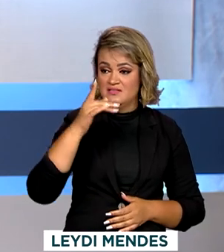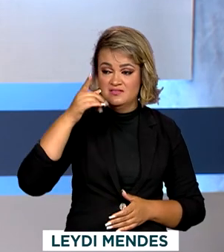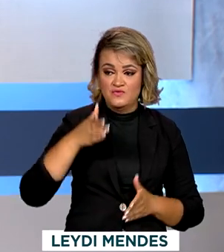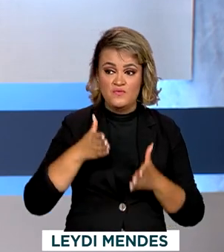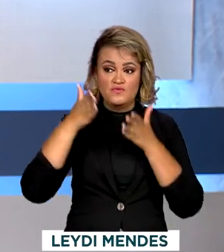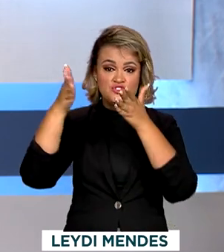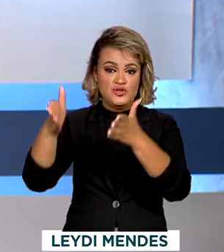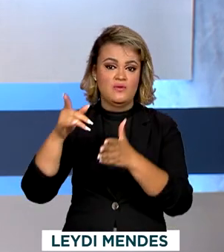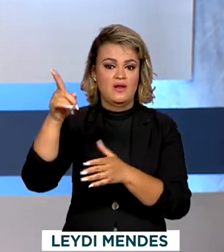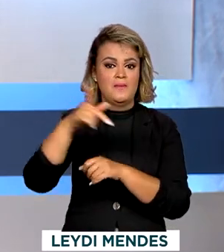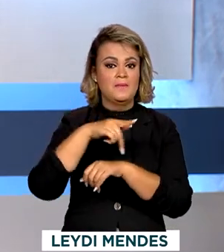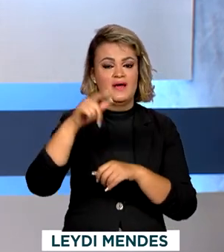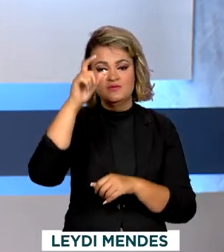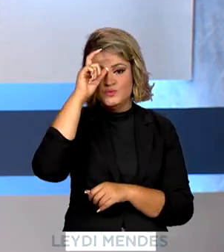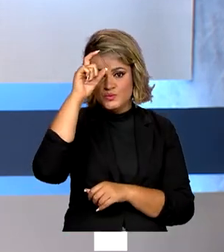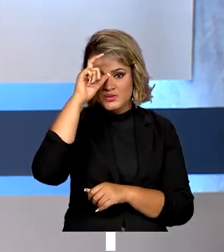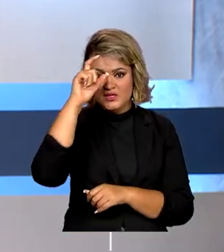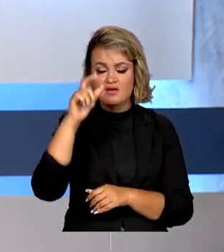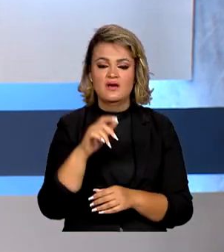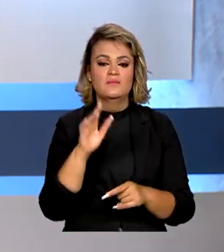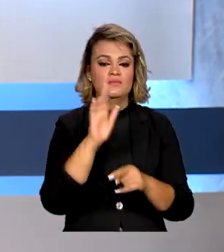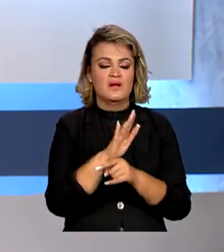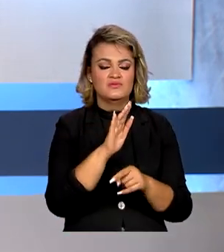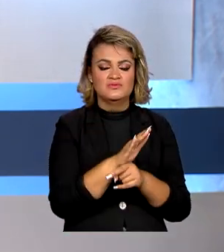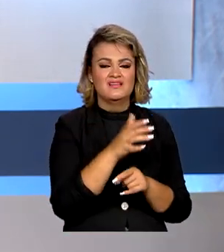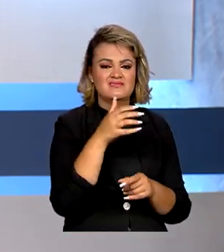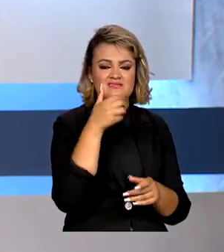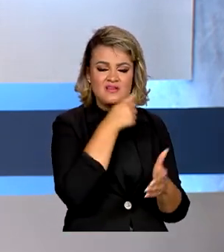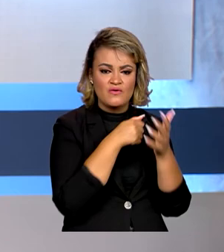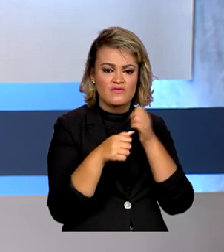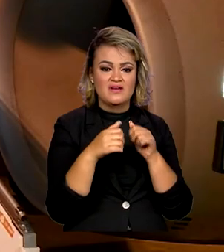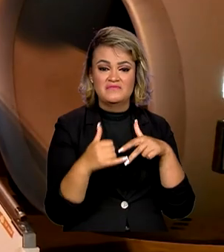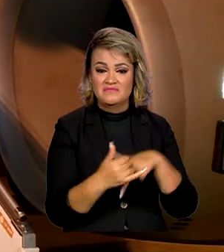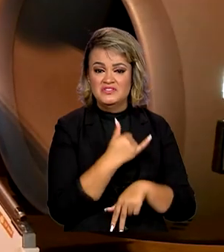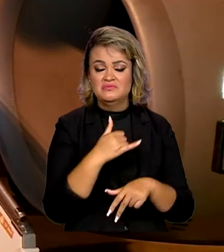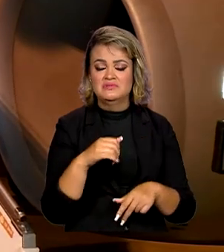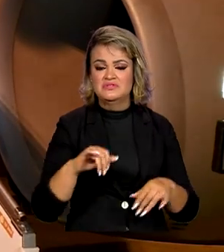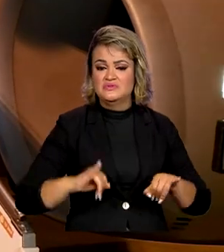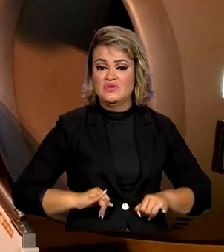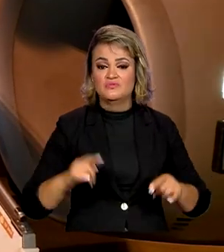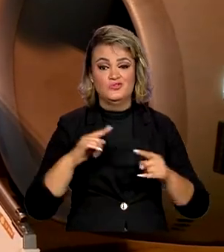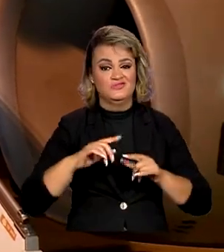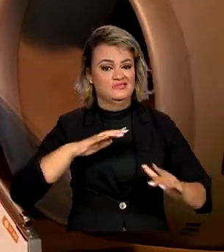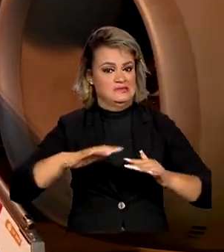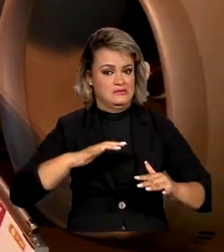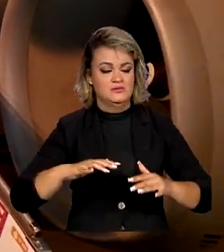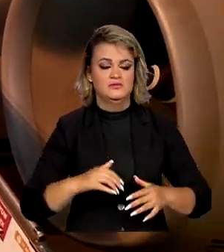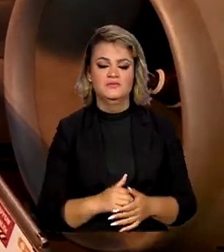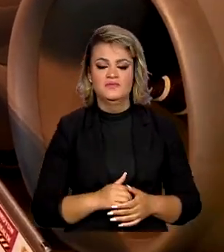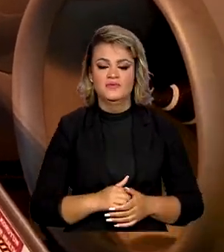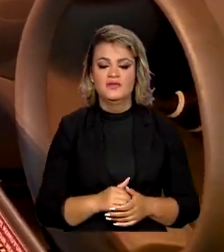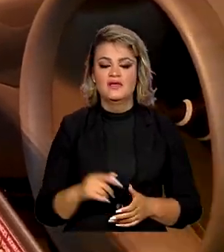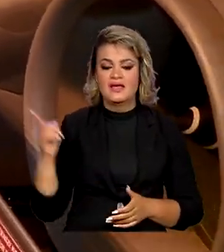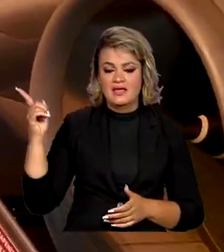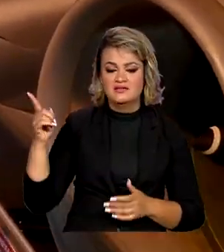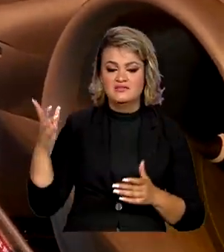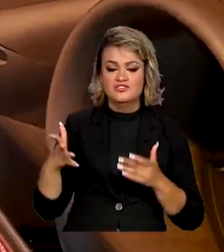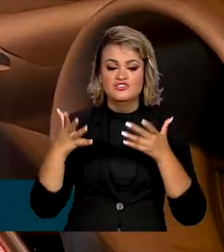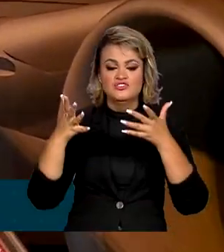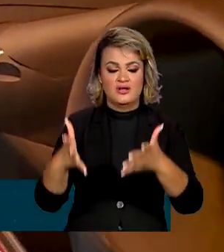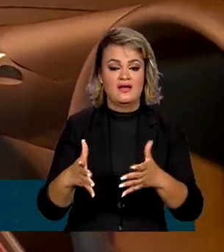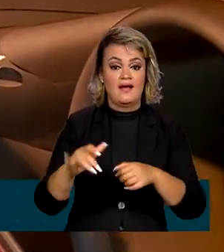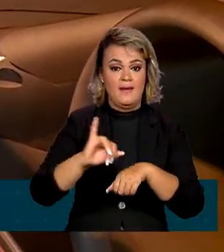chegou à Turquia para ajudar na busca e resgate das vítimas do terremoto. A missão humanitária brasileira chegou a